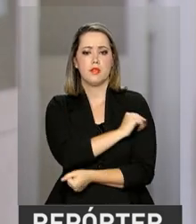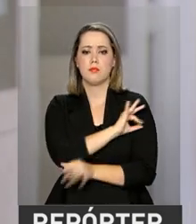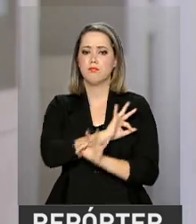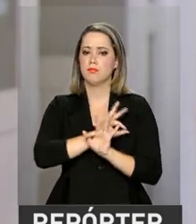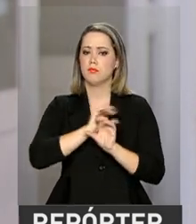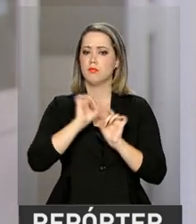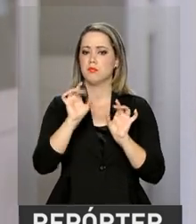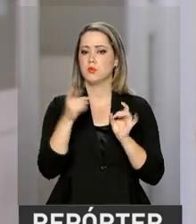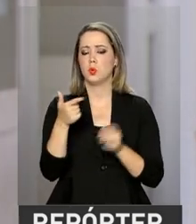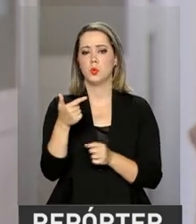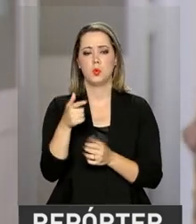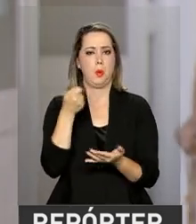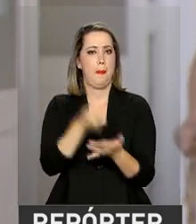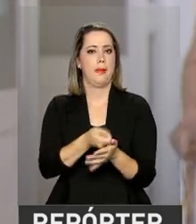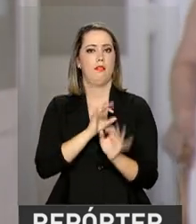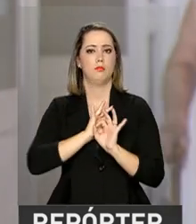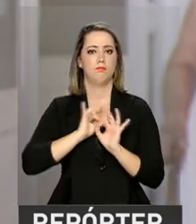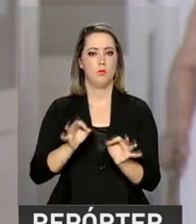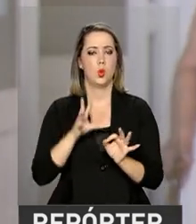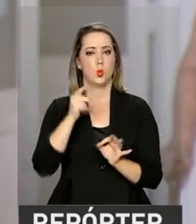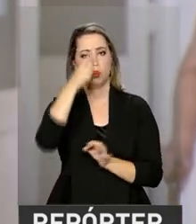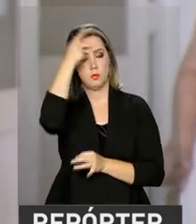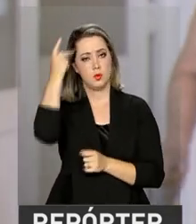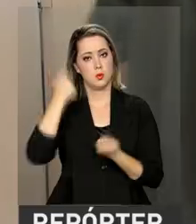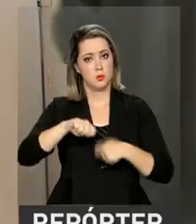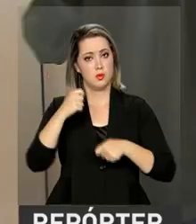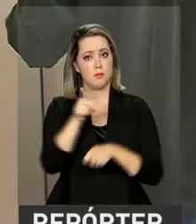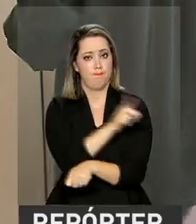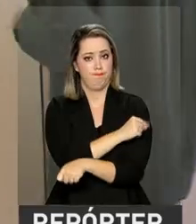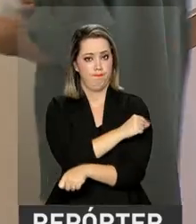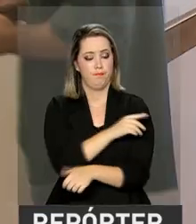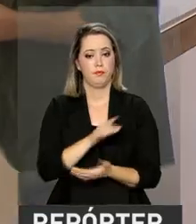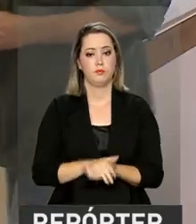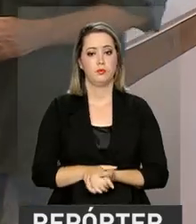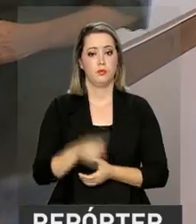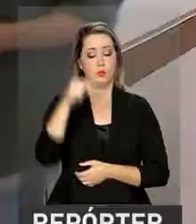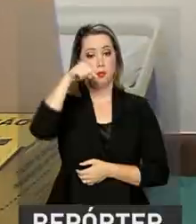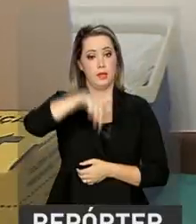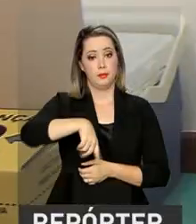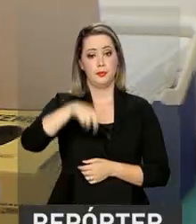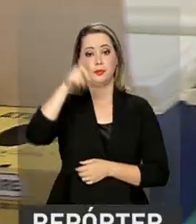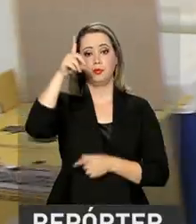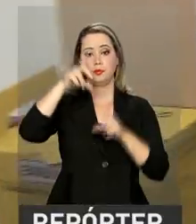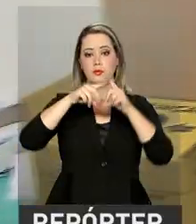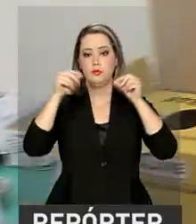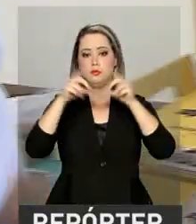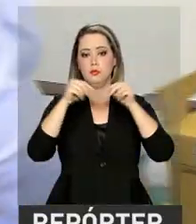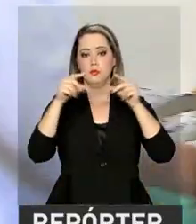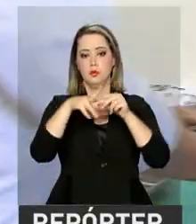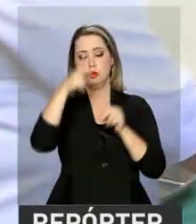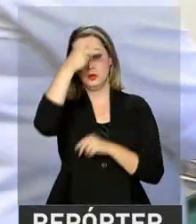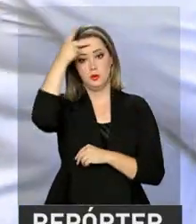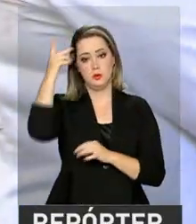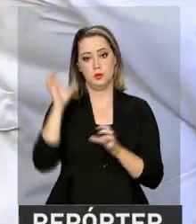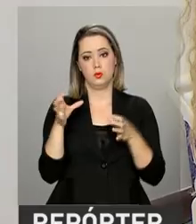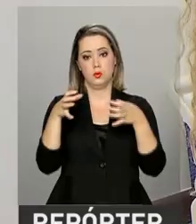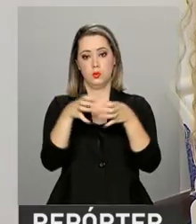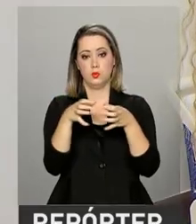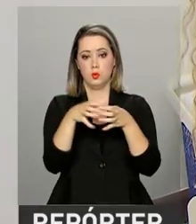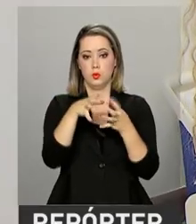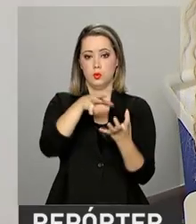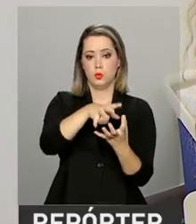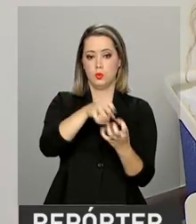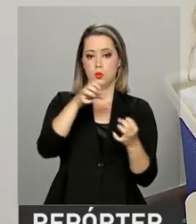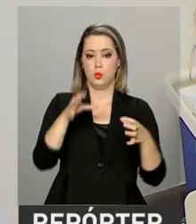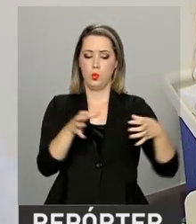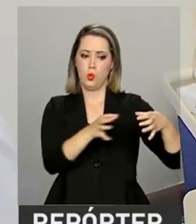despesa. Eu acho que todo mundo devia tomar essa vacina. Nesse Centro de Saúde de Brasília, os integrantes daquela que é